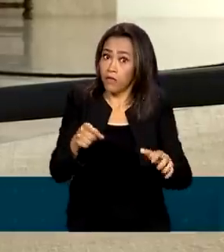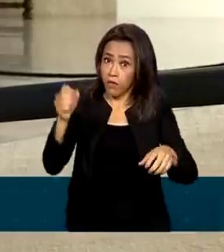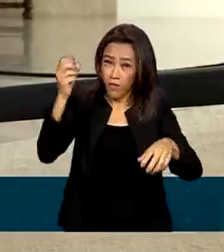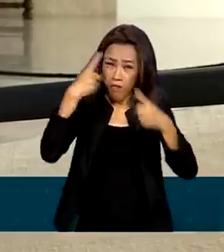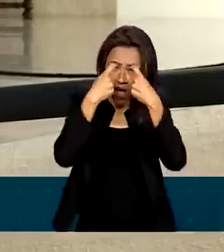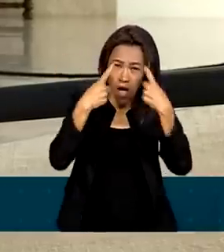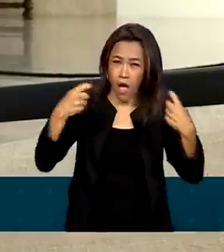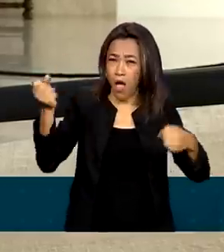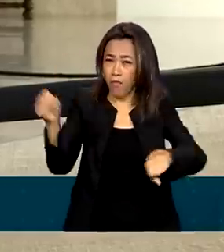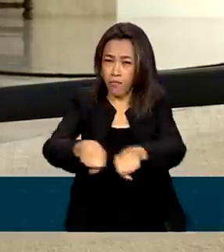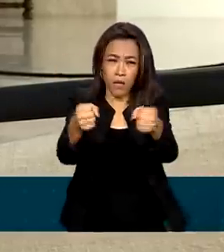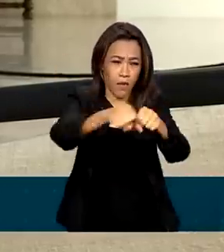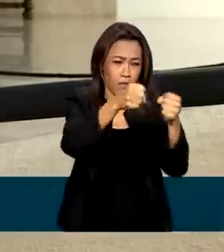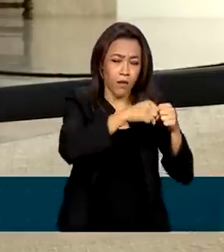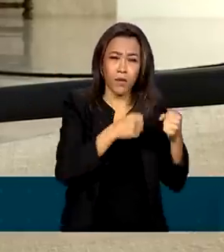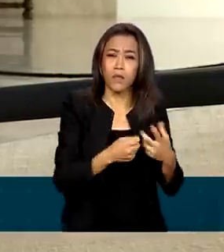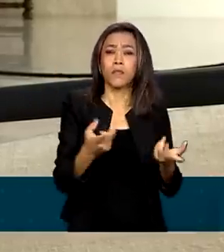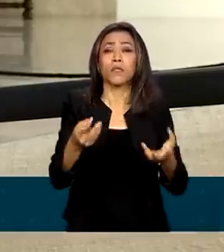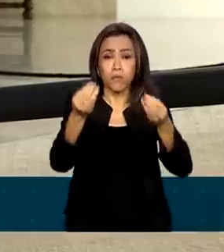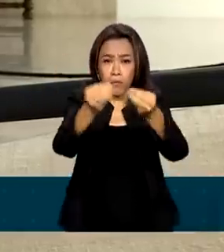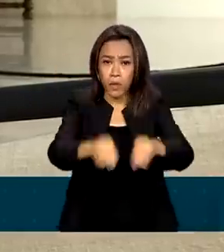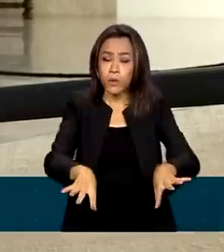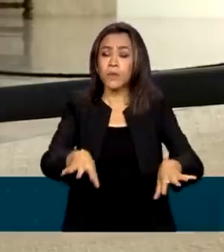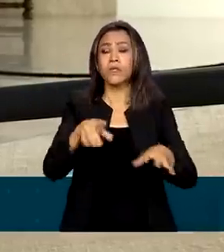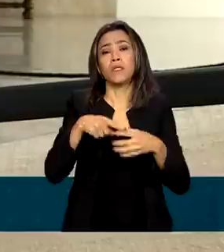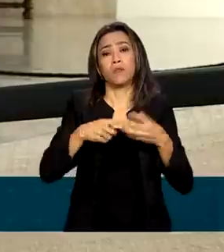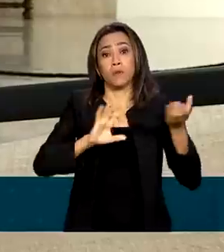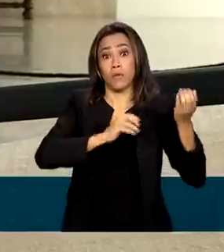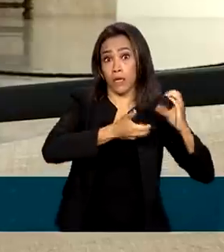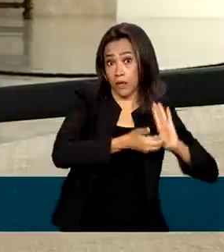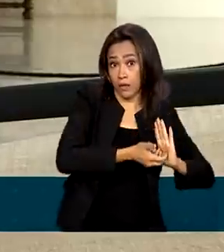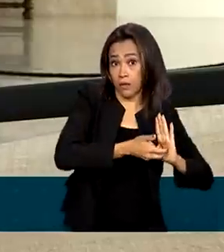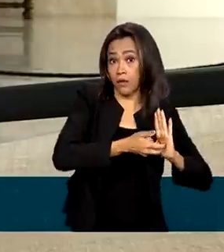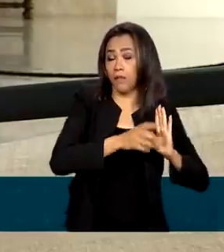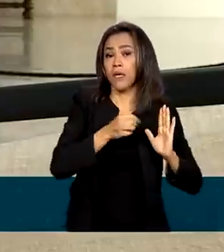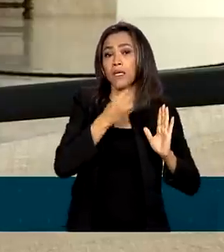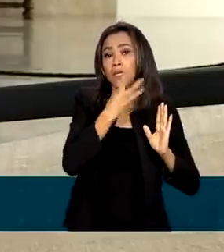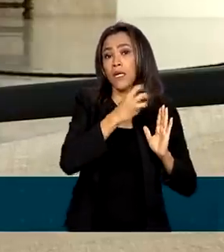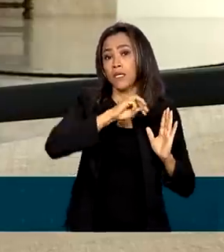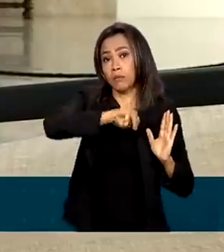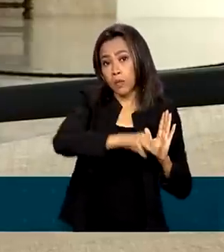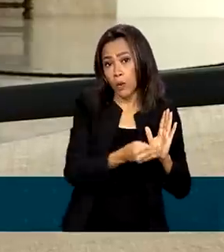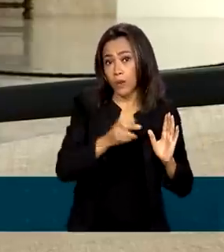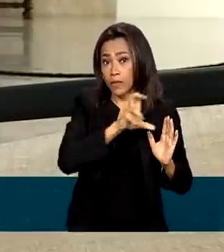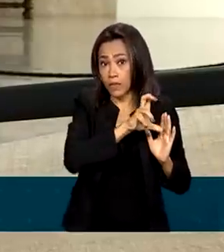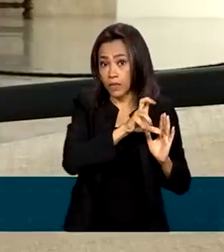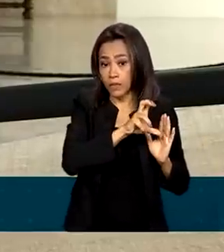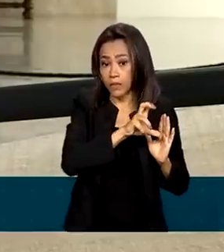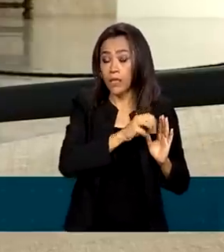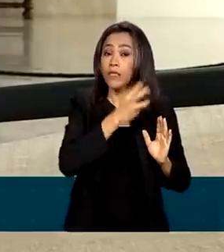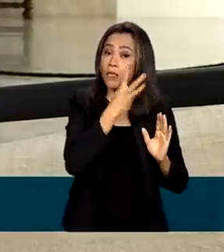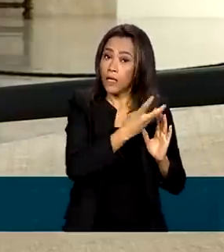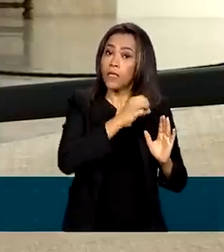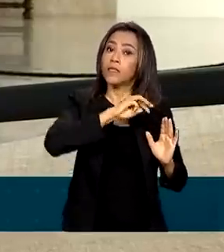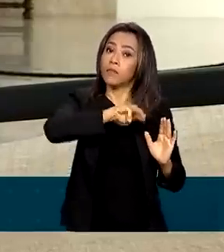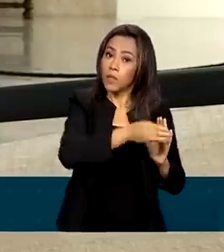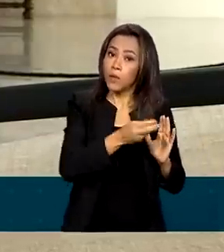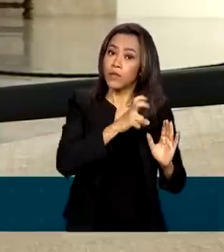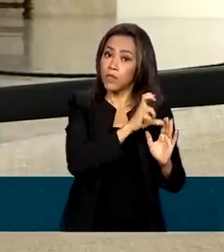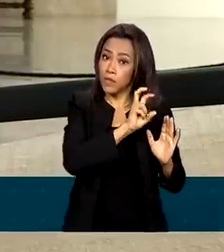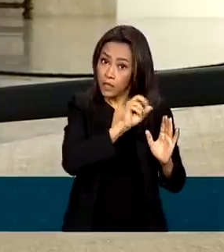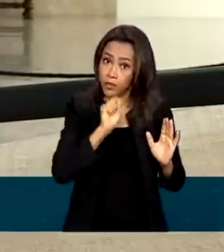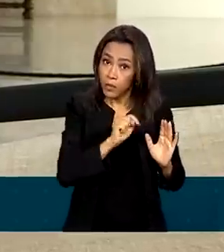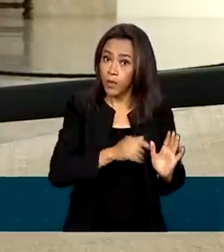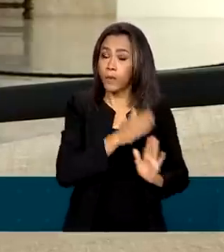a estimativa de prejuízos de danos na Câmara dos Deputados, em torno de 3 milhões e meio de reais, aliás, de 3 milhões e meio de reais e no